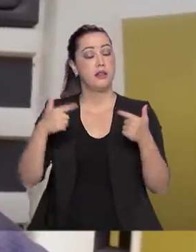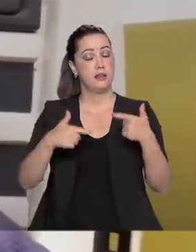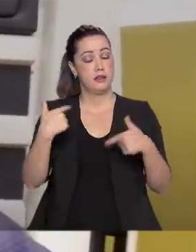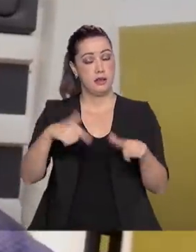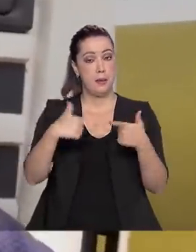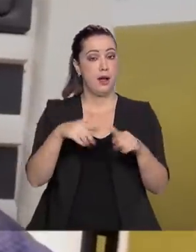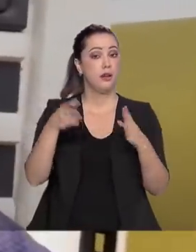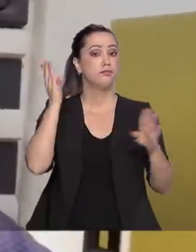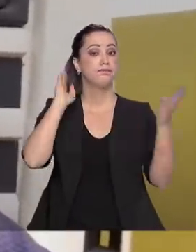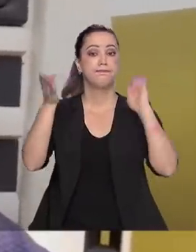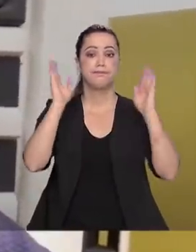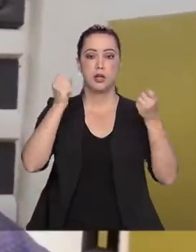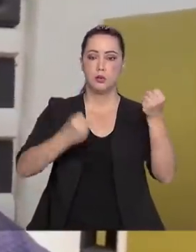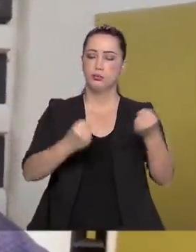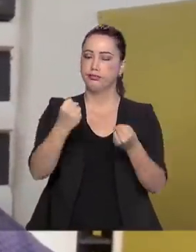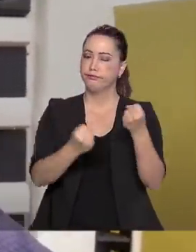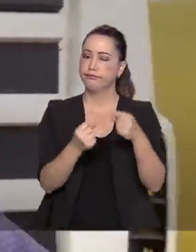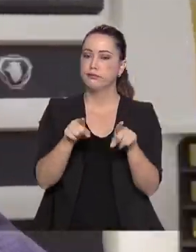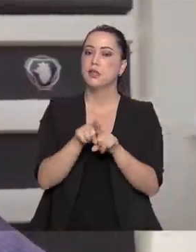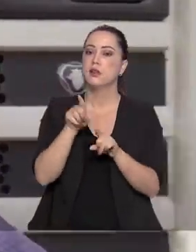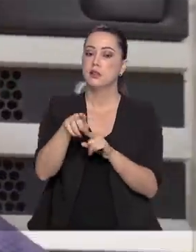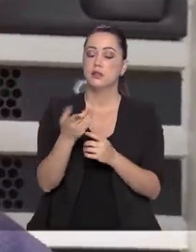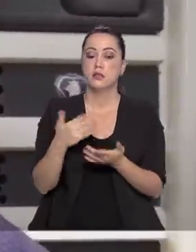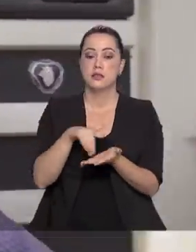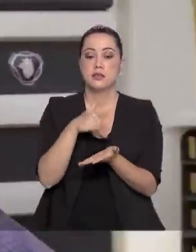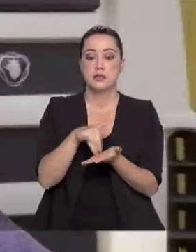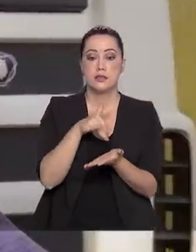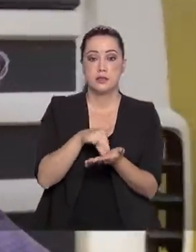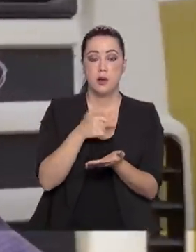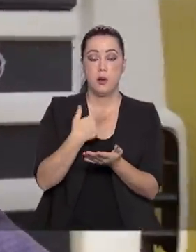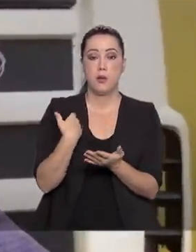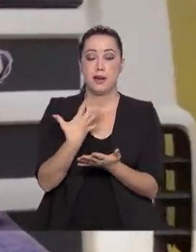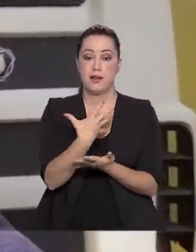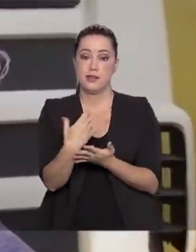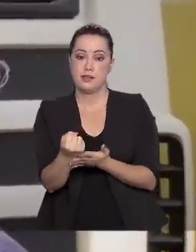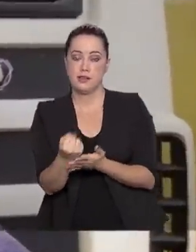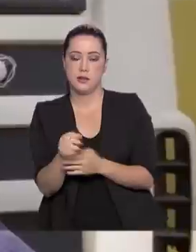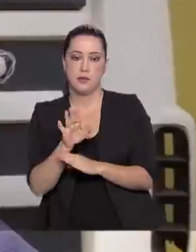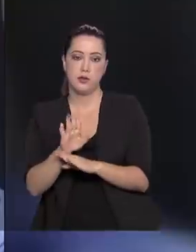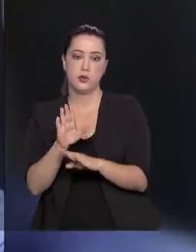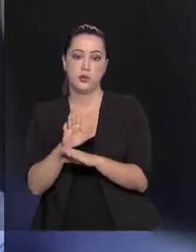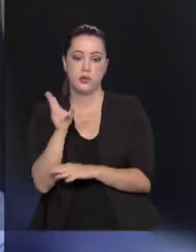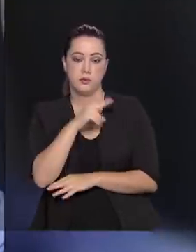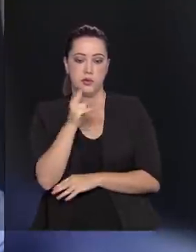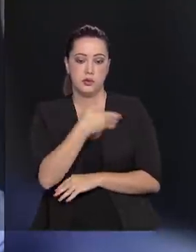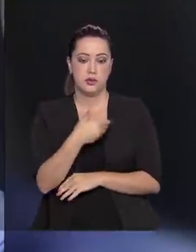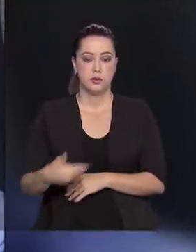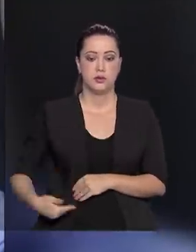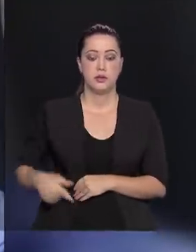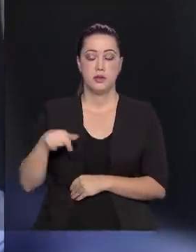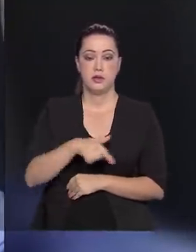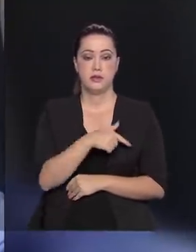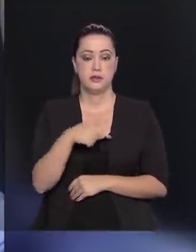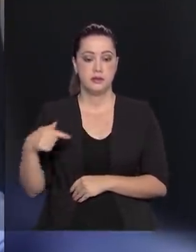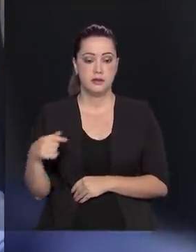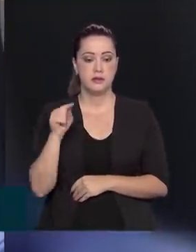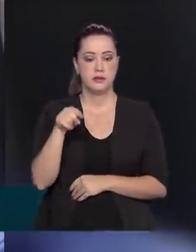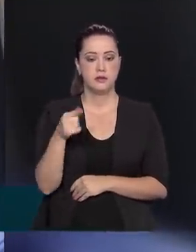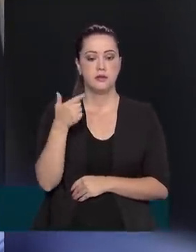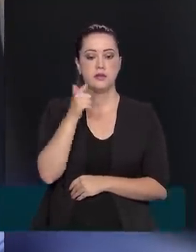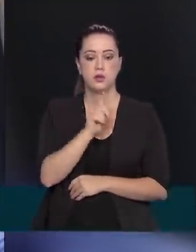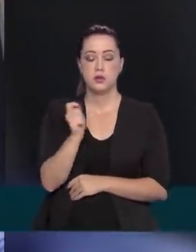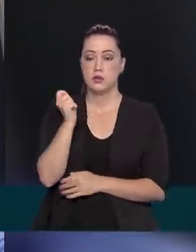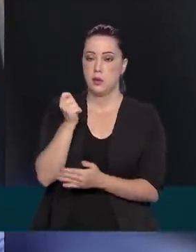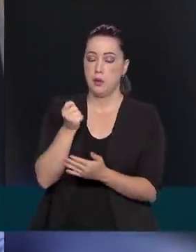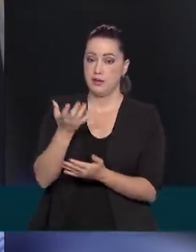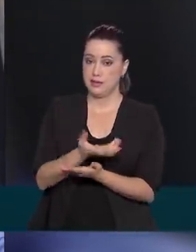Para ajudar a pagar as contas, se inscreveu para receber o auxílio emergencial do governo. Nesta semana, sacou a segunda